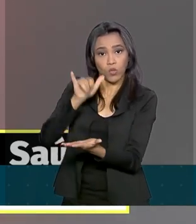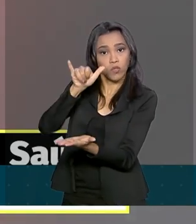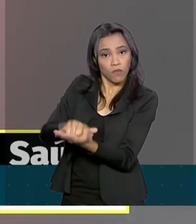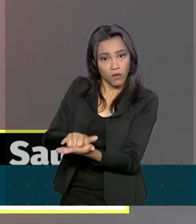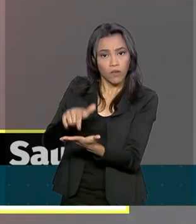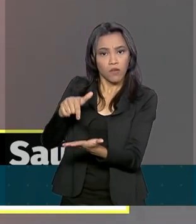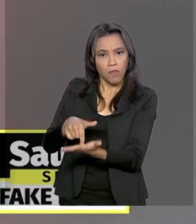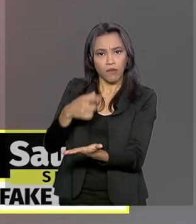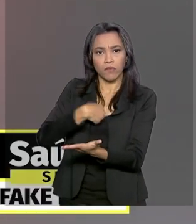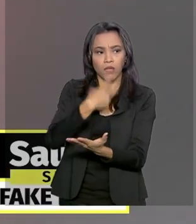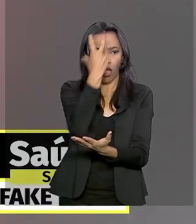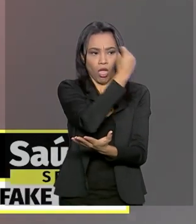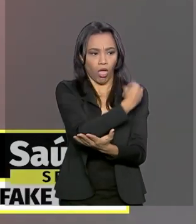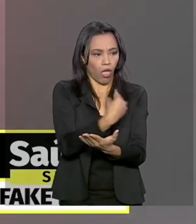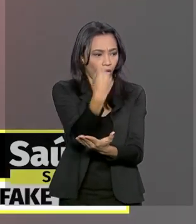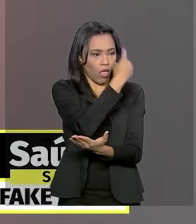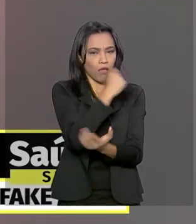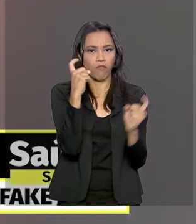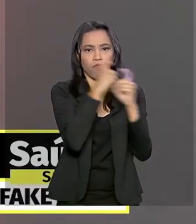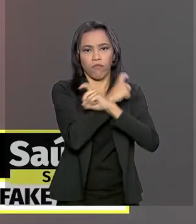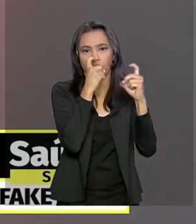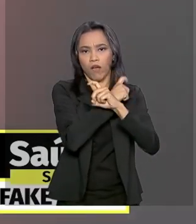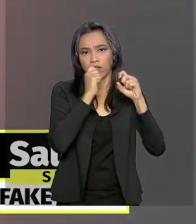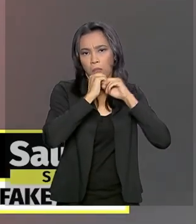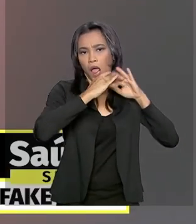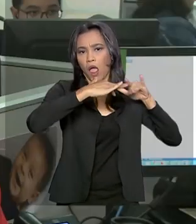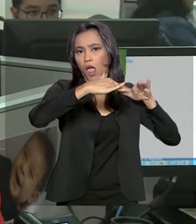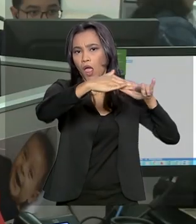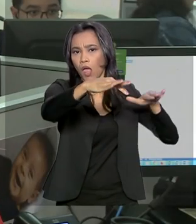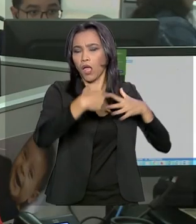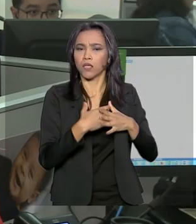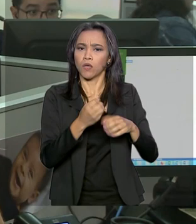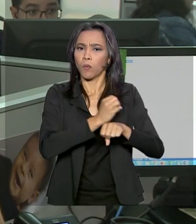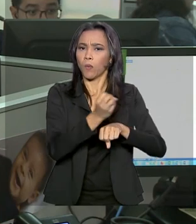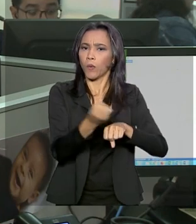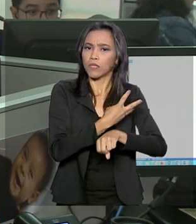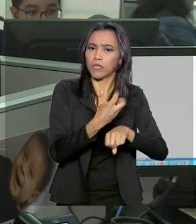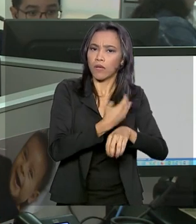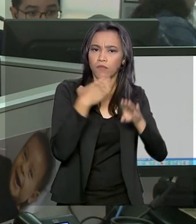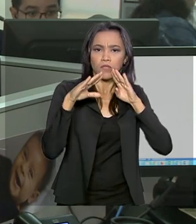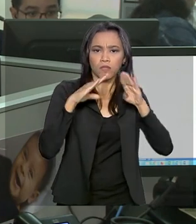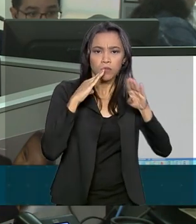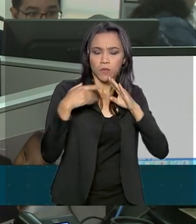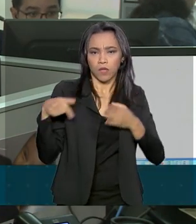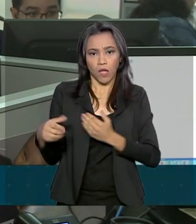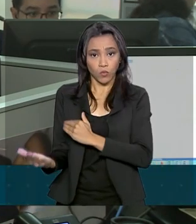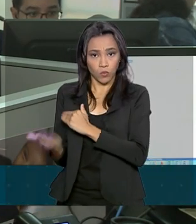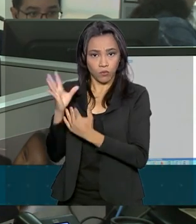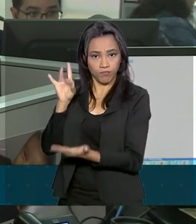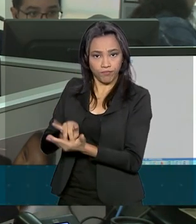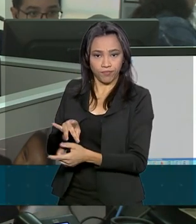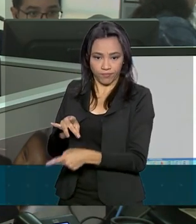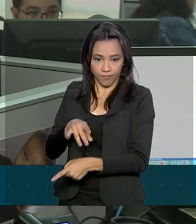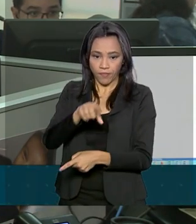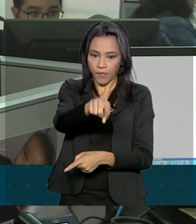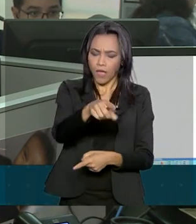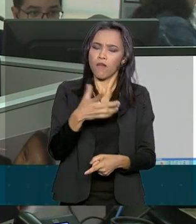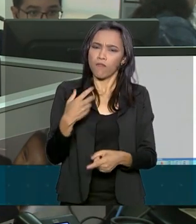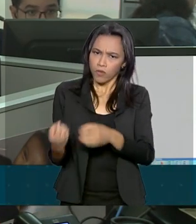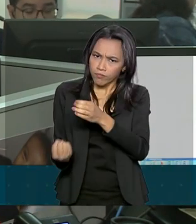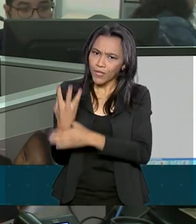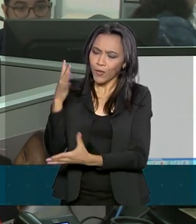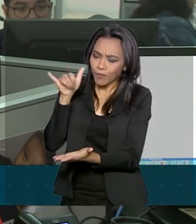notícias falsas que rolam nas mídias sociais, WhatsApp, Facebook. É um serviço que a gente criou para conversar diretamente com o cidadão